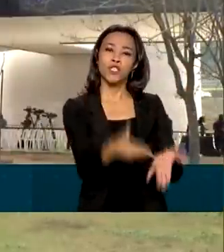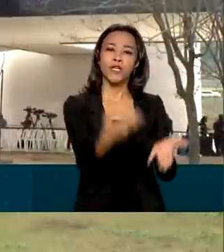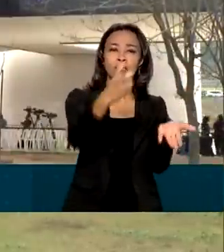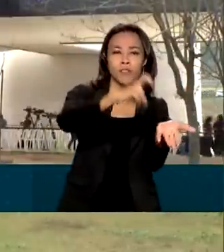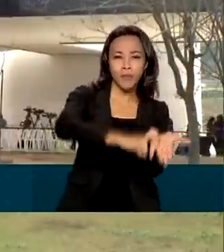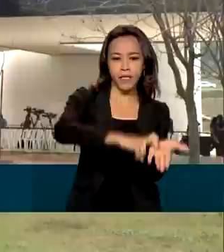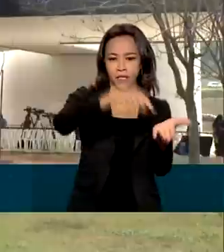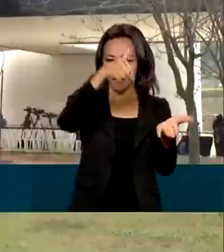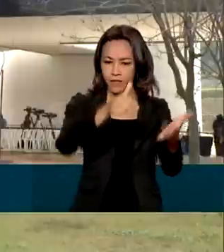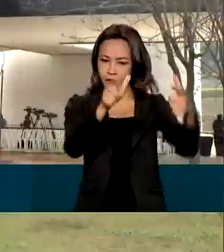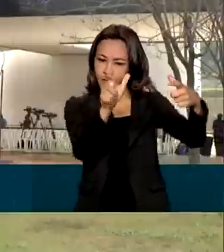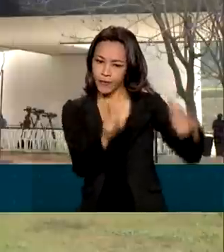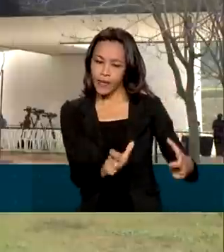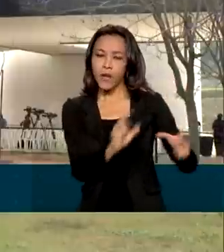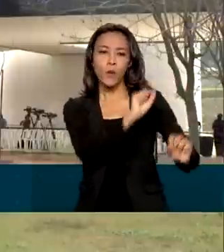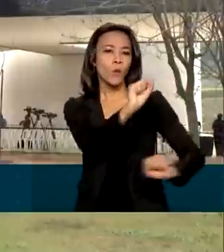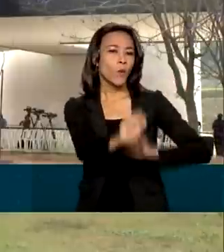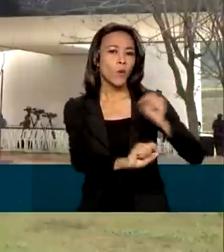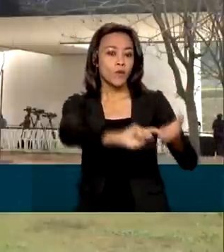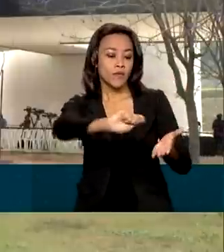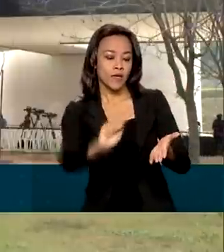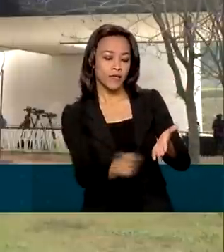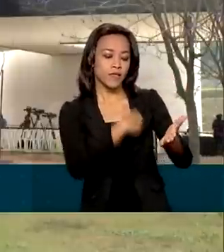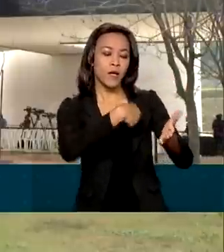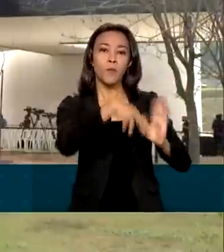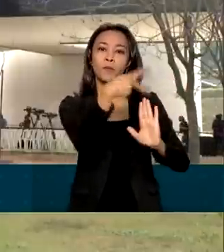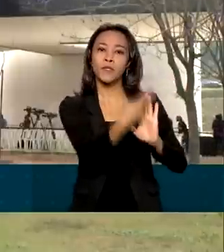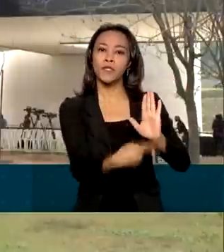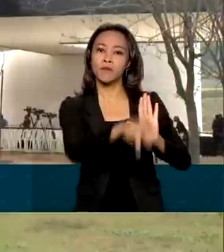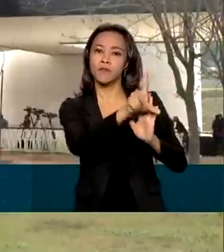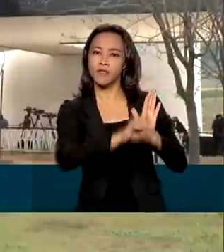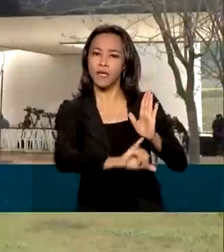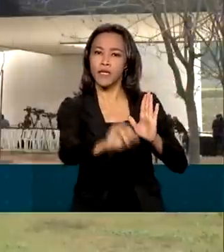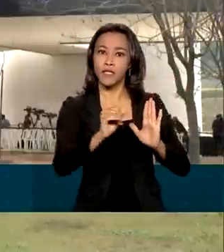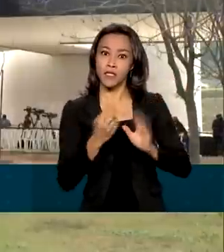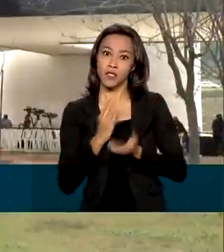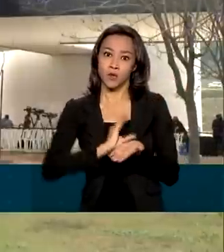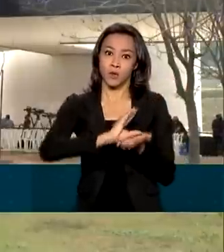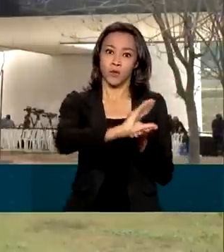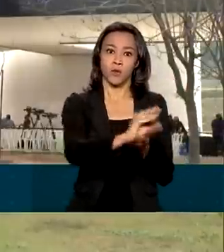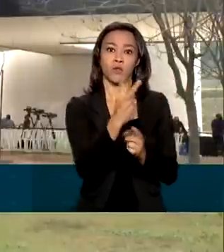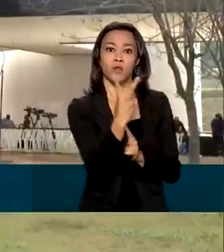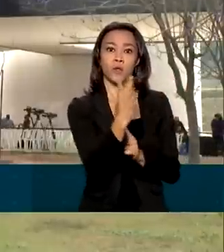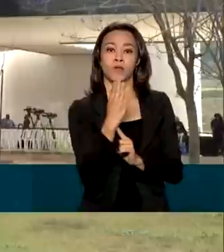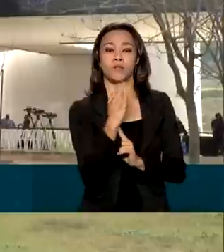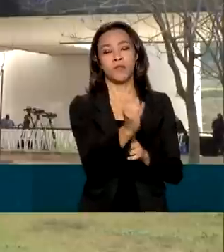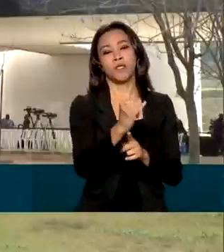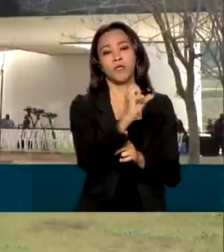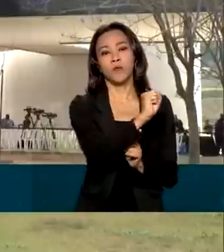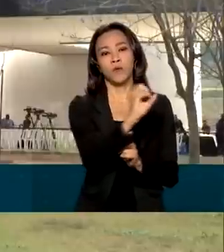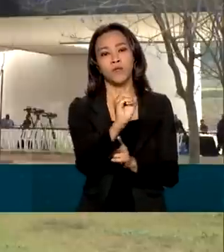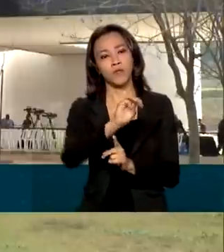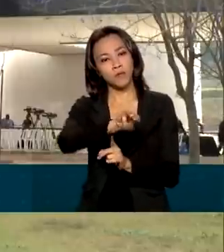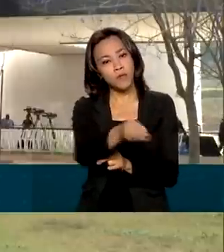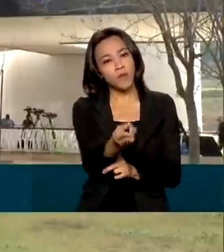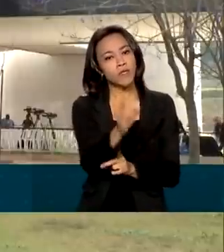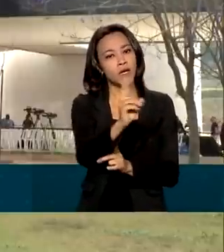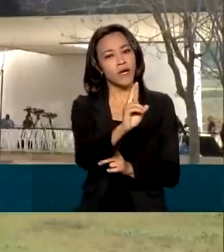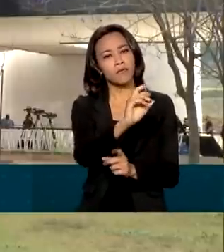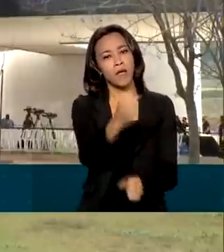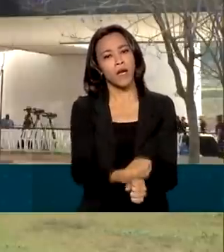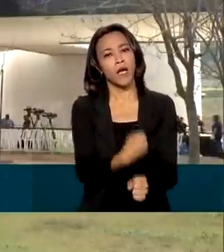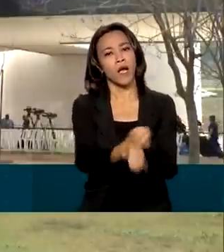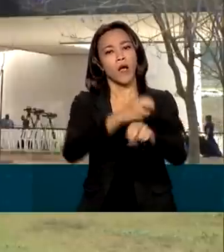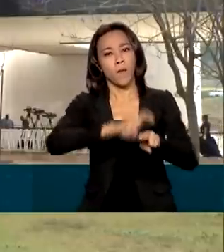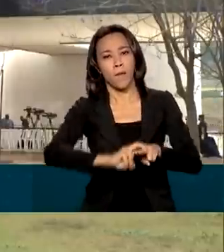administrativa, onde ele vai assinar um projeto de lei que destina 2 bilhões e 800 milhões de reais pro metrô